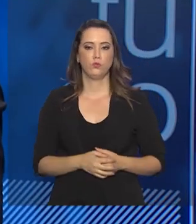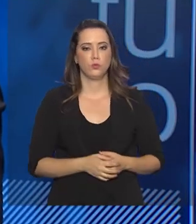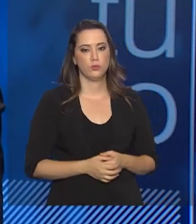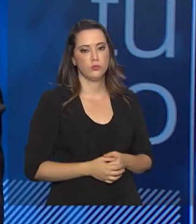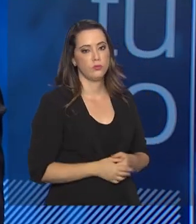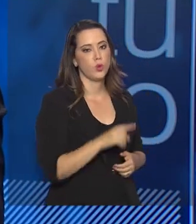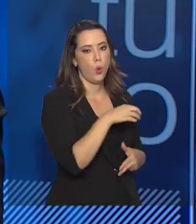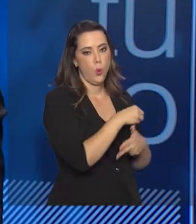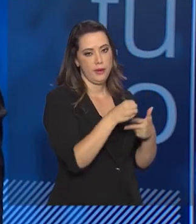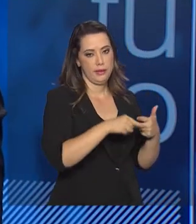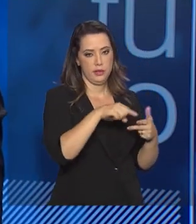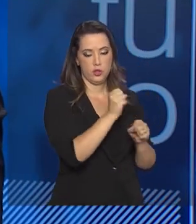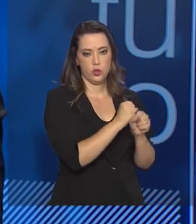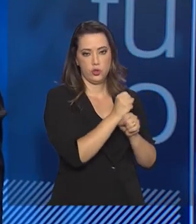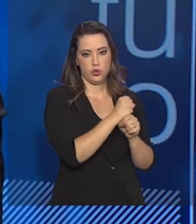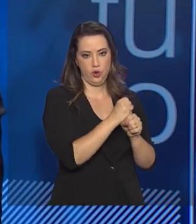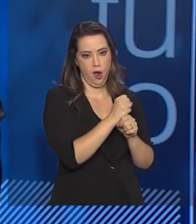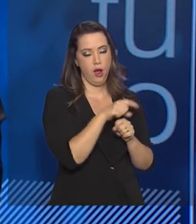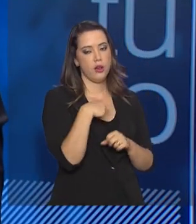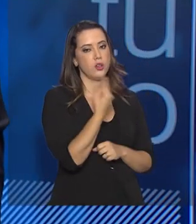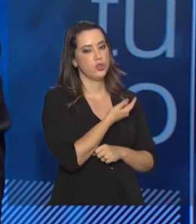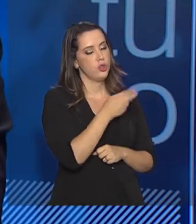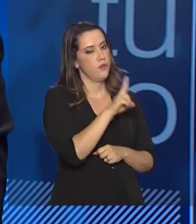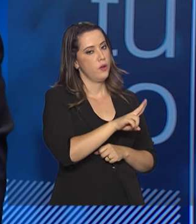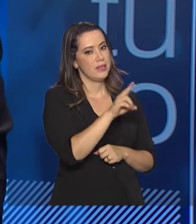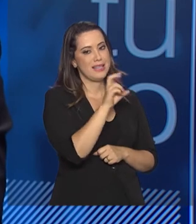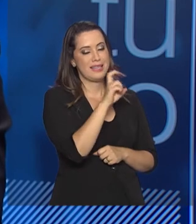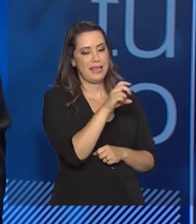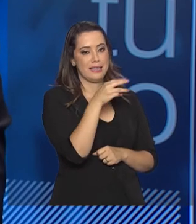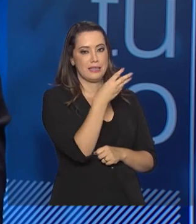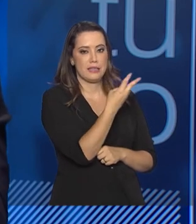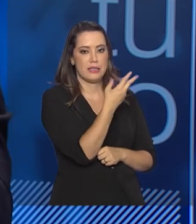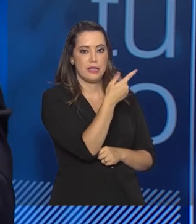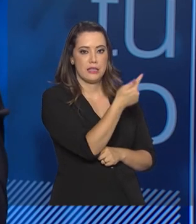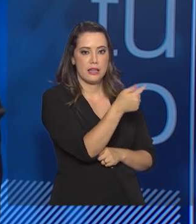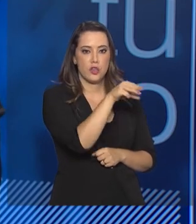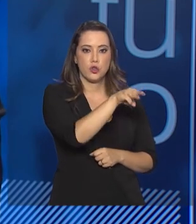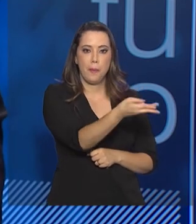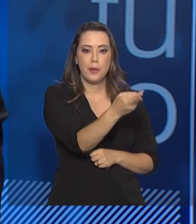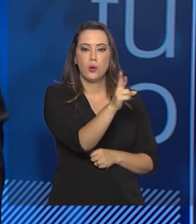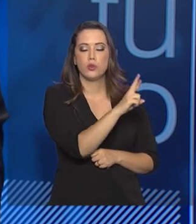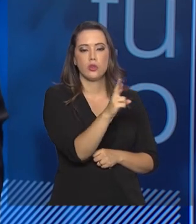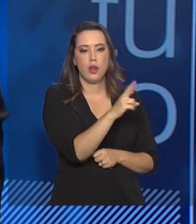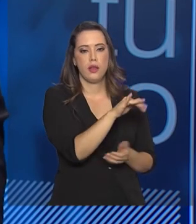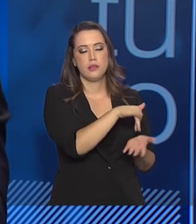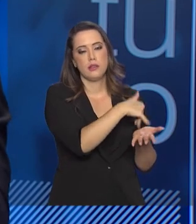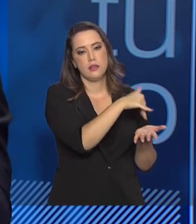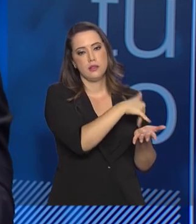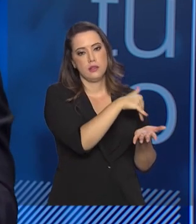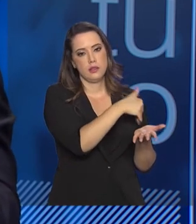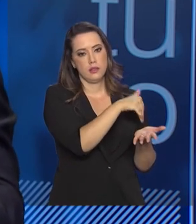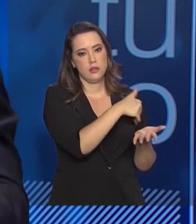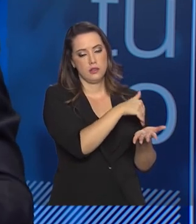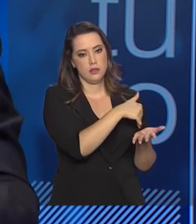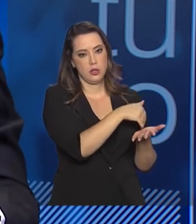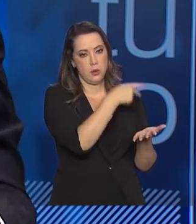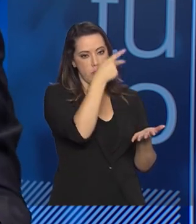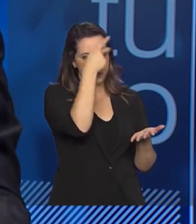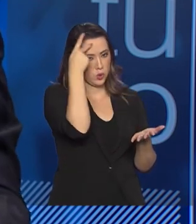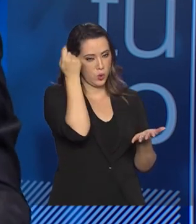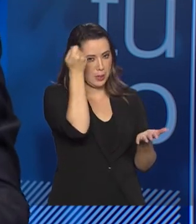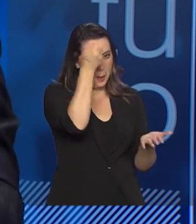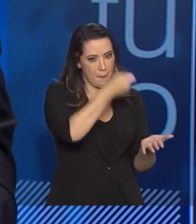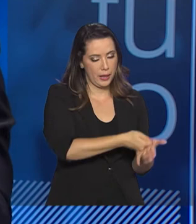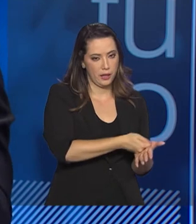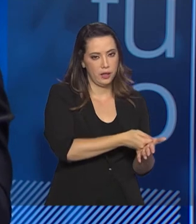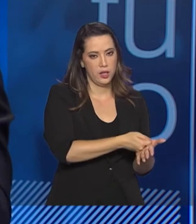o Enem desse ano, nós vamos investir 537 milhões de reais. E as inscrições, a quantidade de inscritos que pagam a